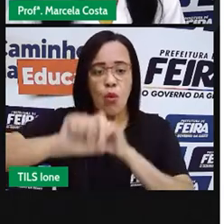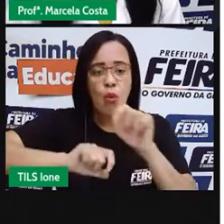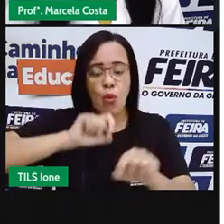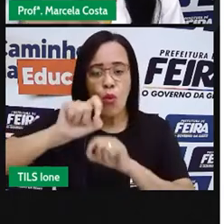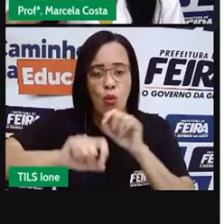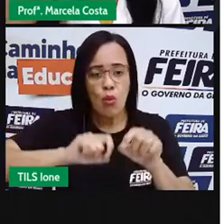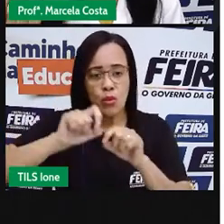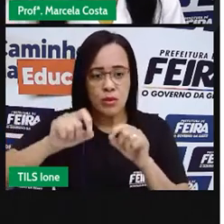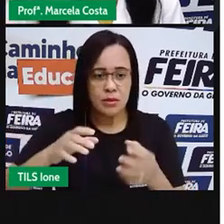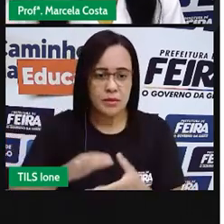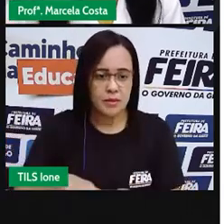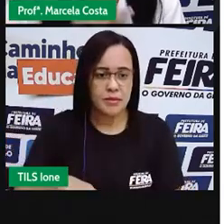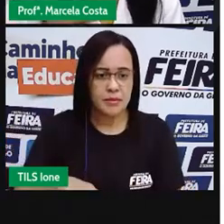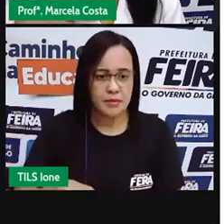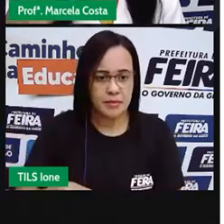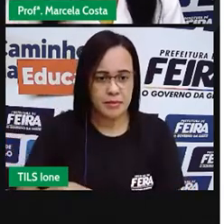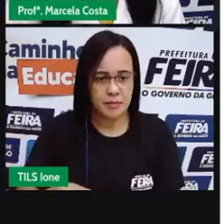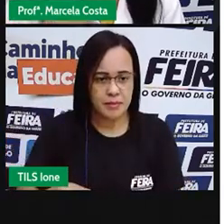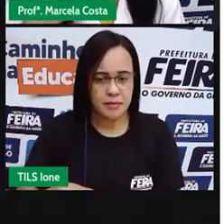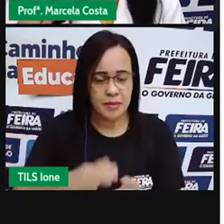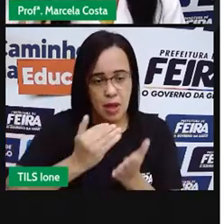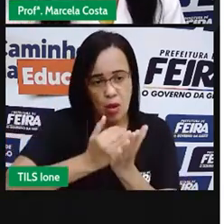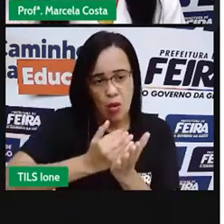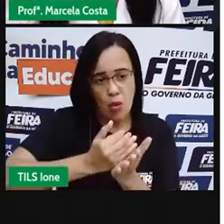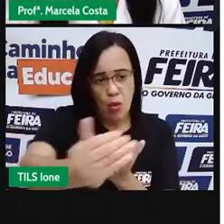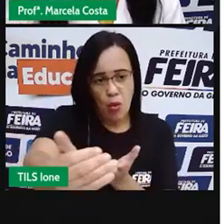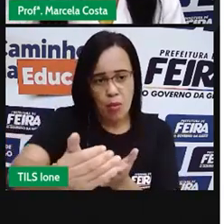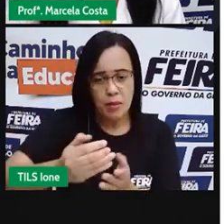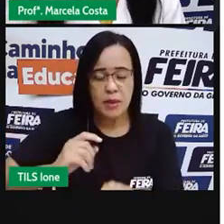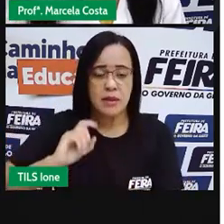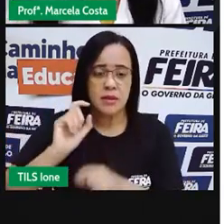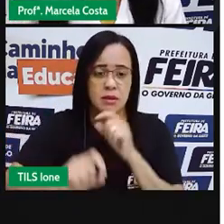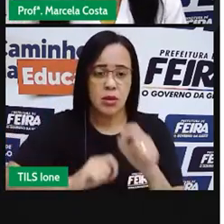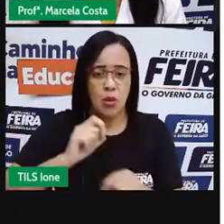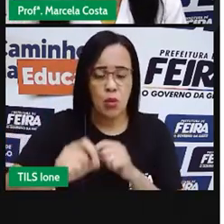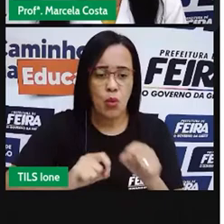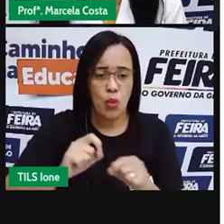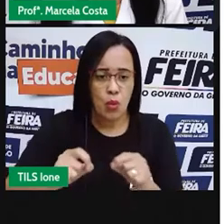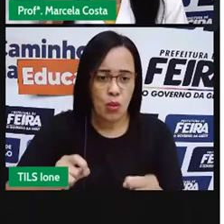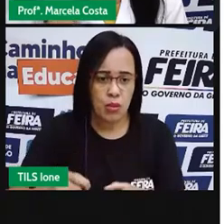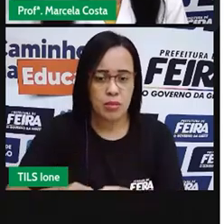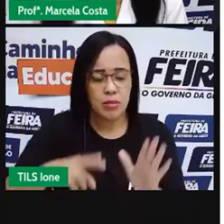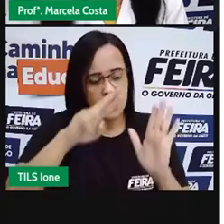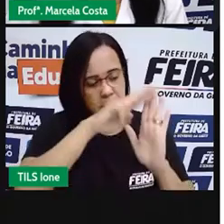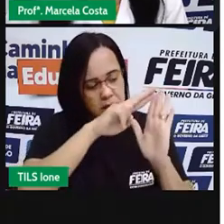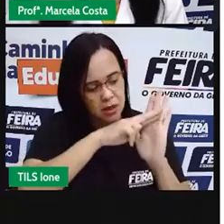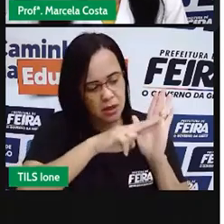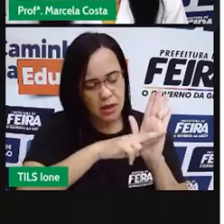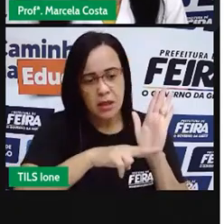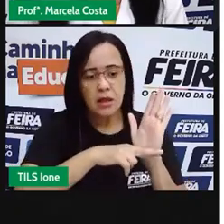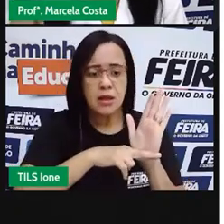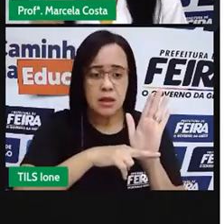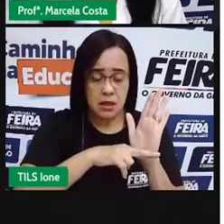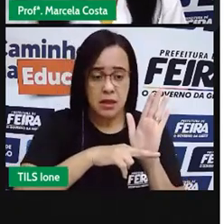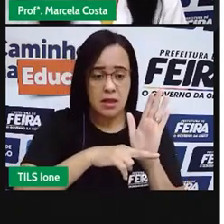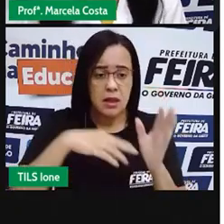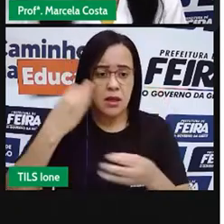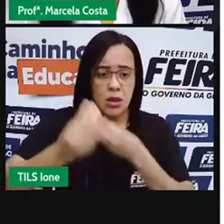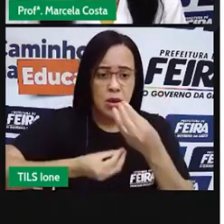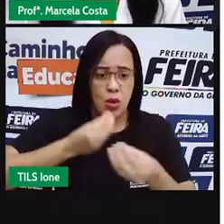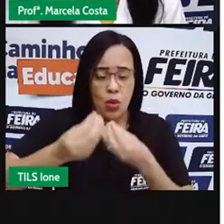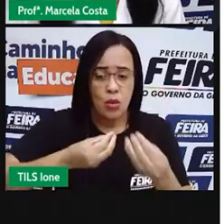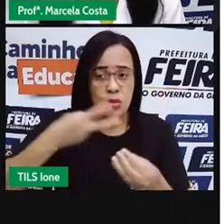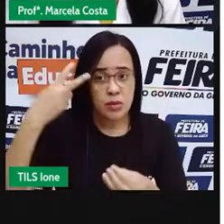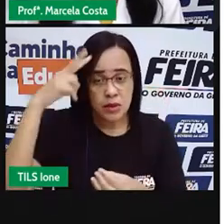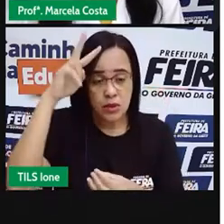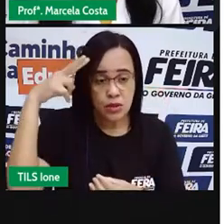Para a gente iniciar essa discussão sobre as regras em casa, eu quero trazer aqui uma